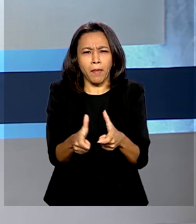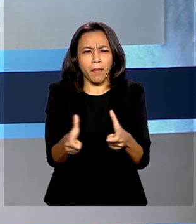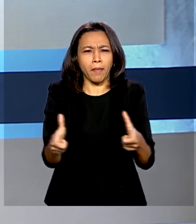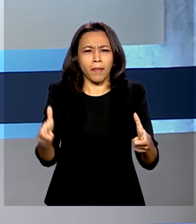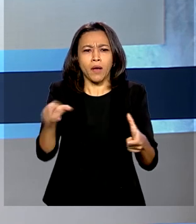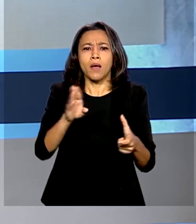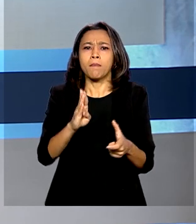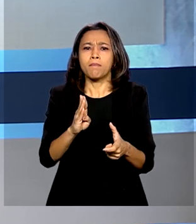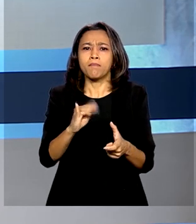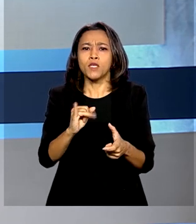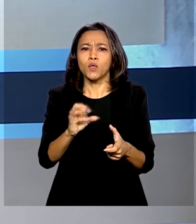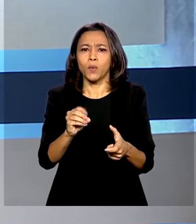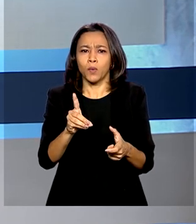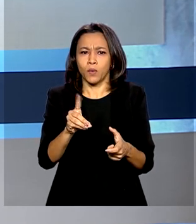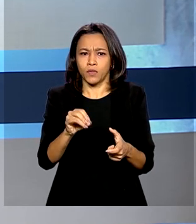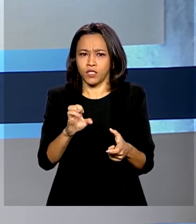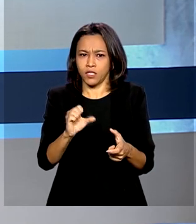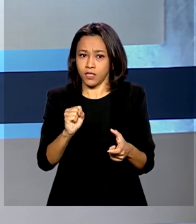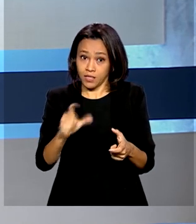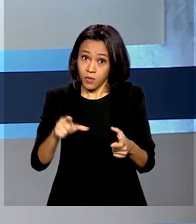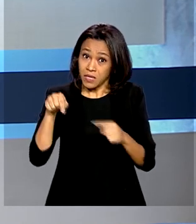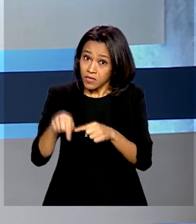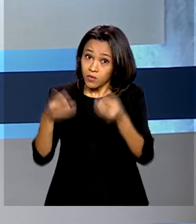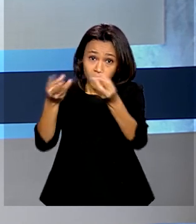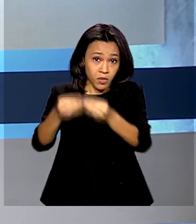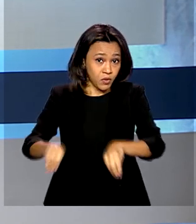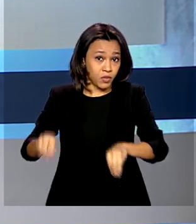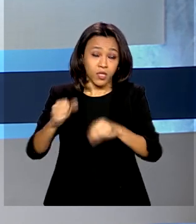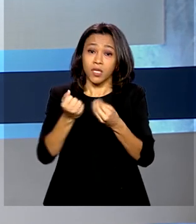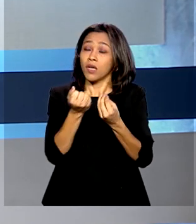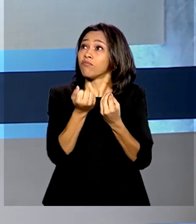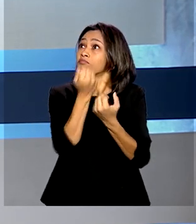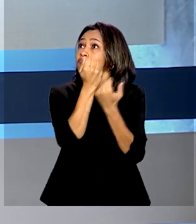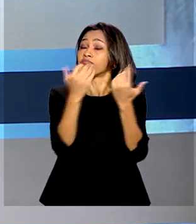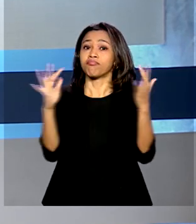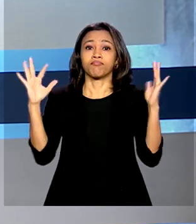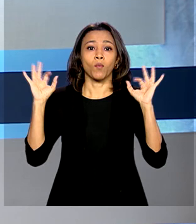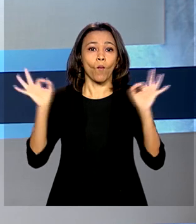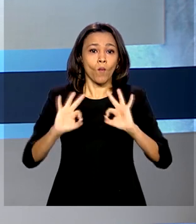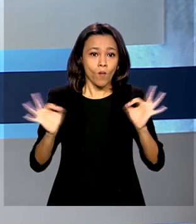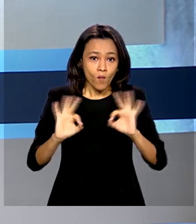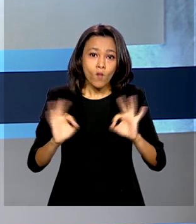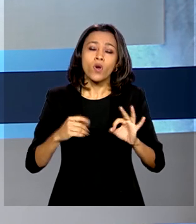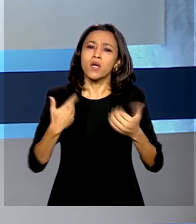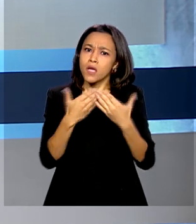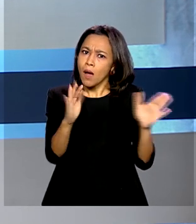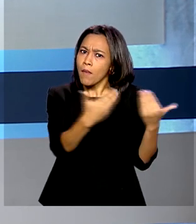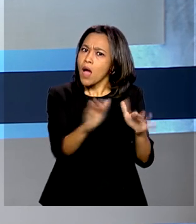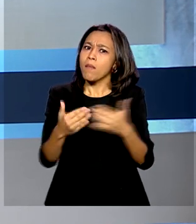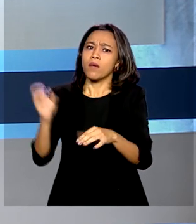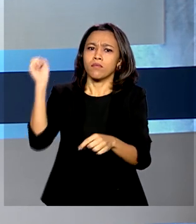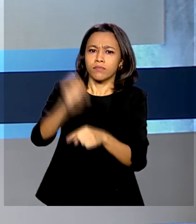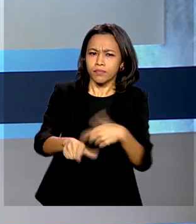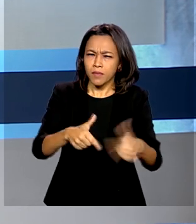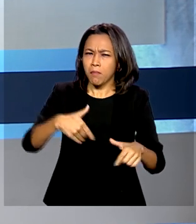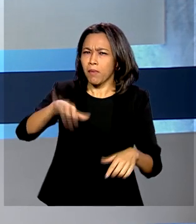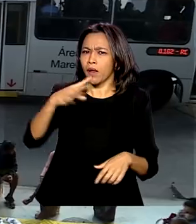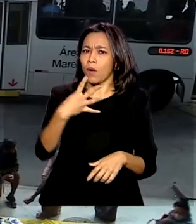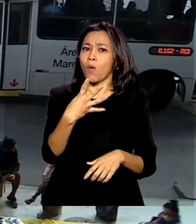energia que é sustentável, não prejudica o meio ambiente e gera emprego e renda para 400 mil brasileiros.